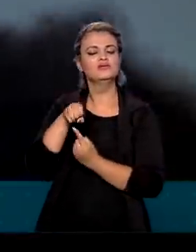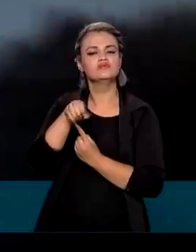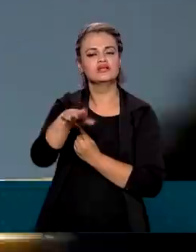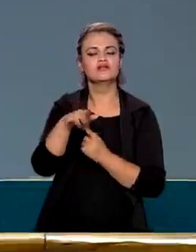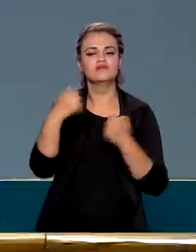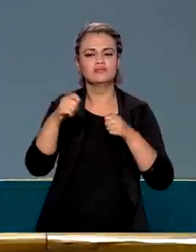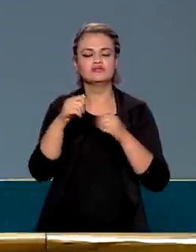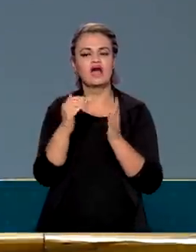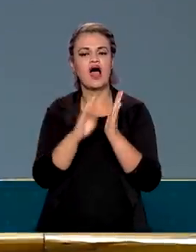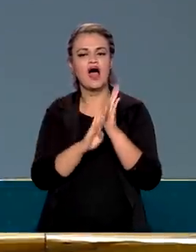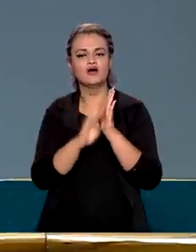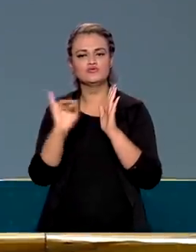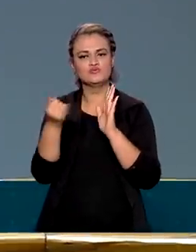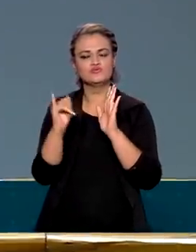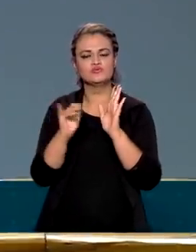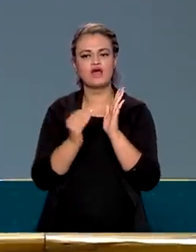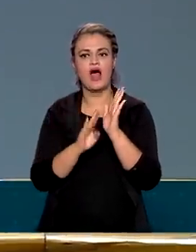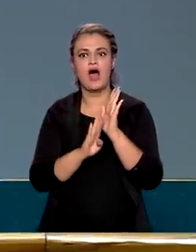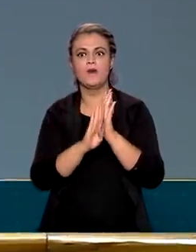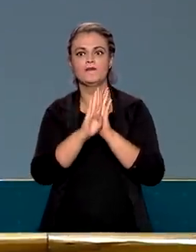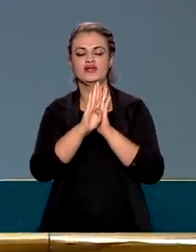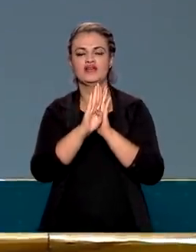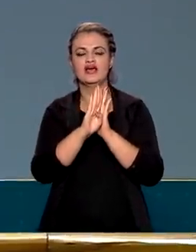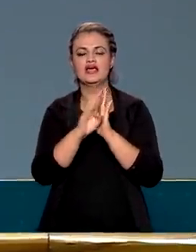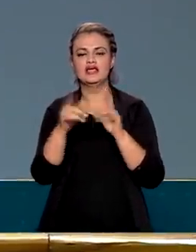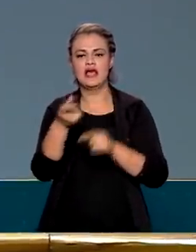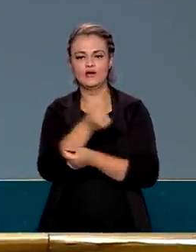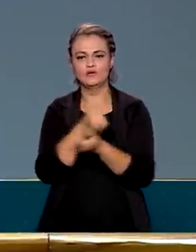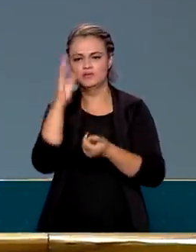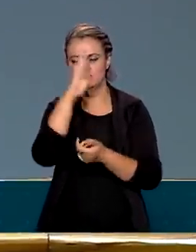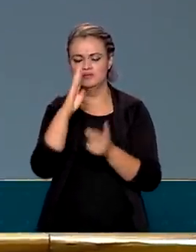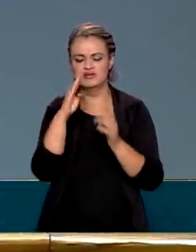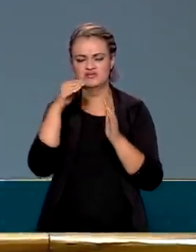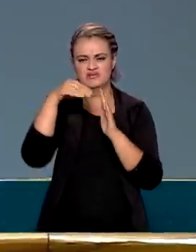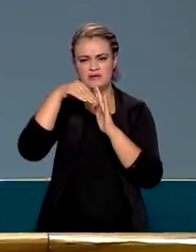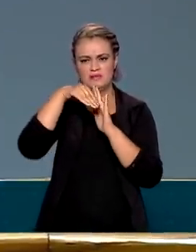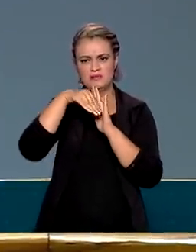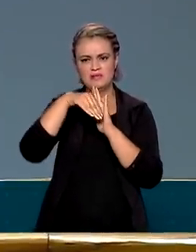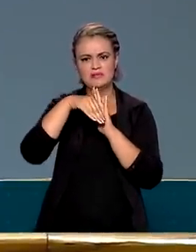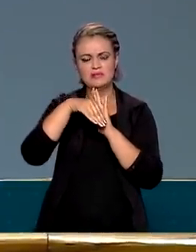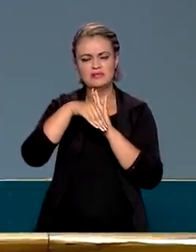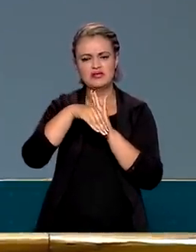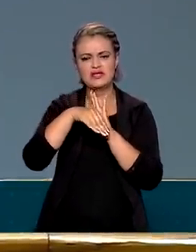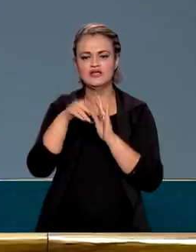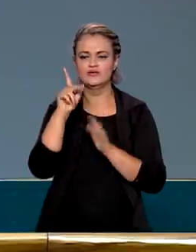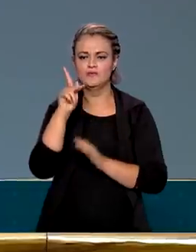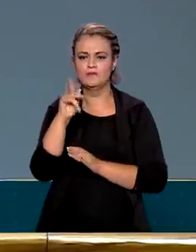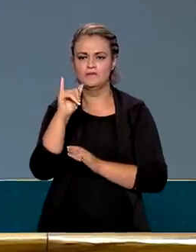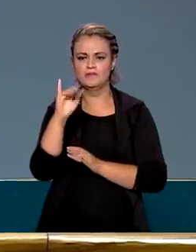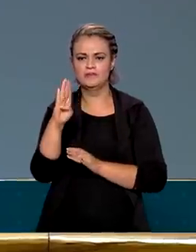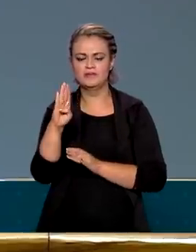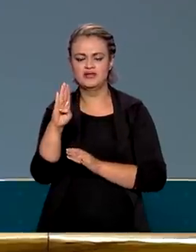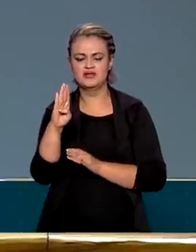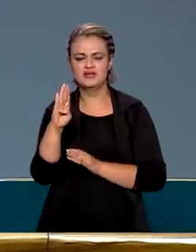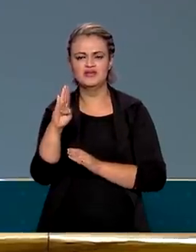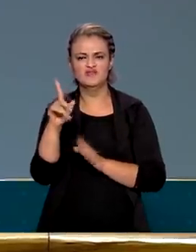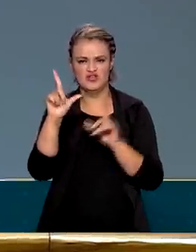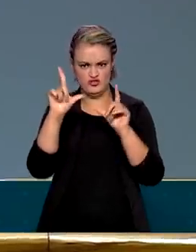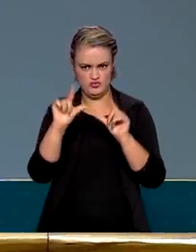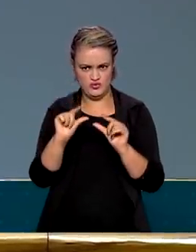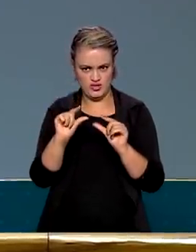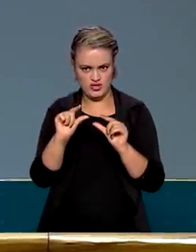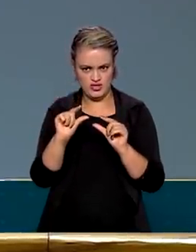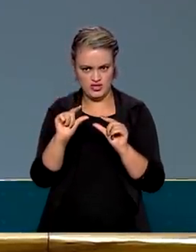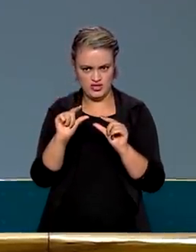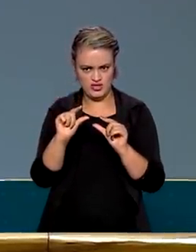aumentar ainda mais os juros, isso vai deprimir a economia brasileira e o PIB vai diminuir